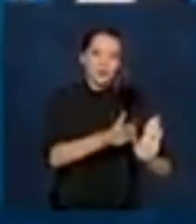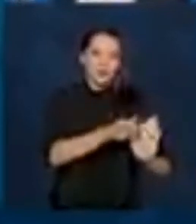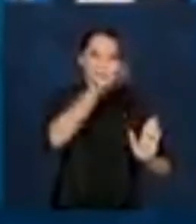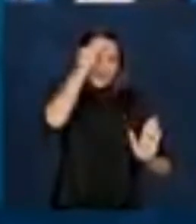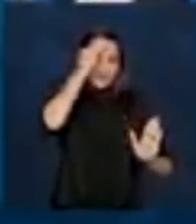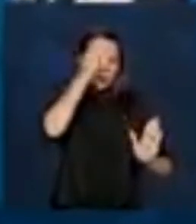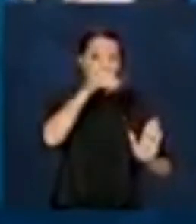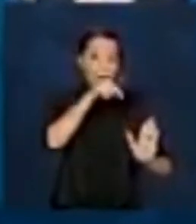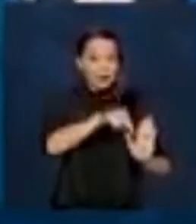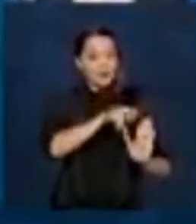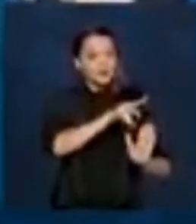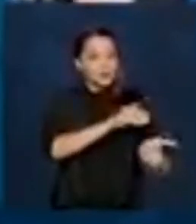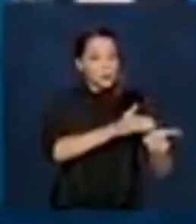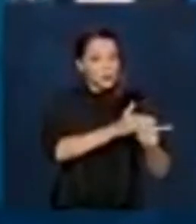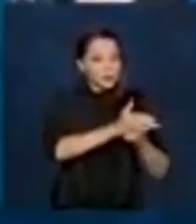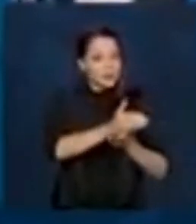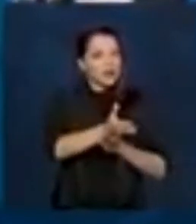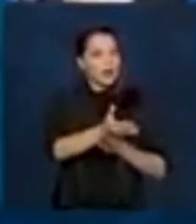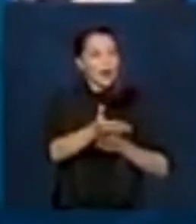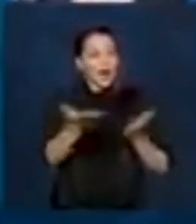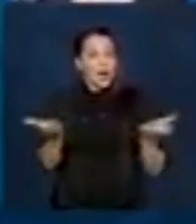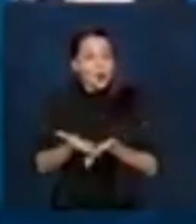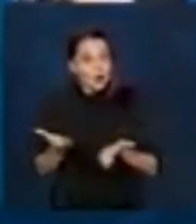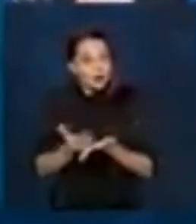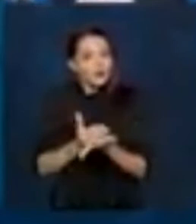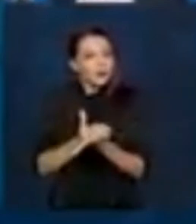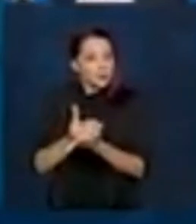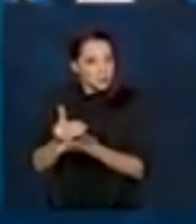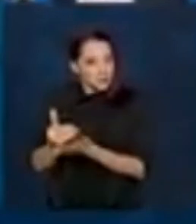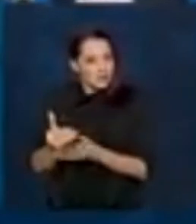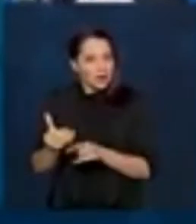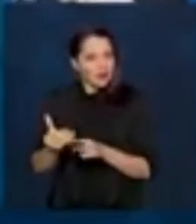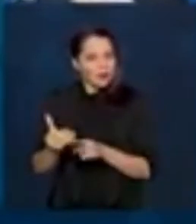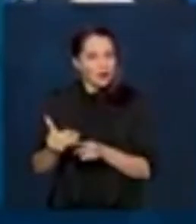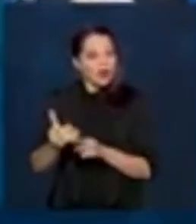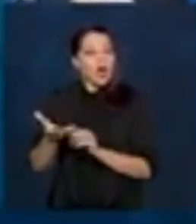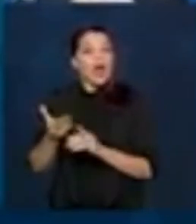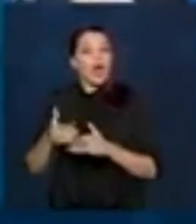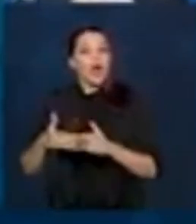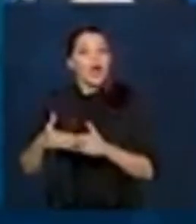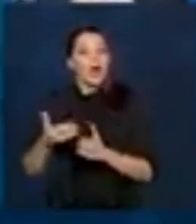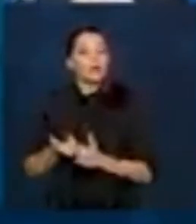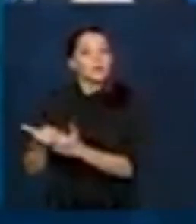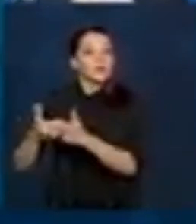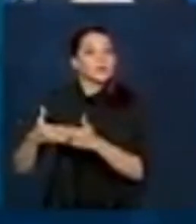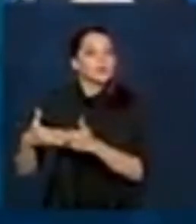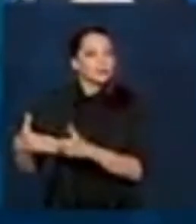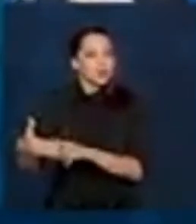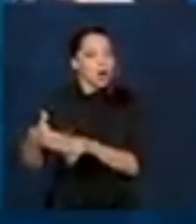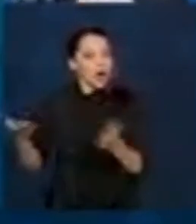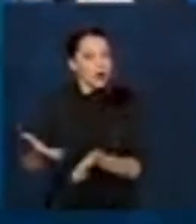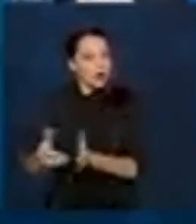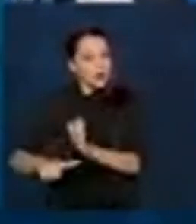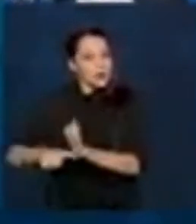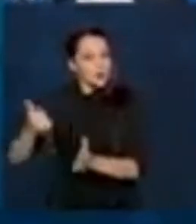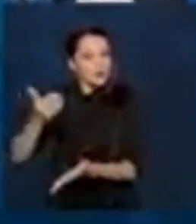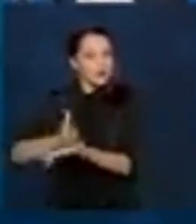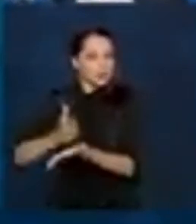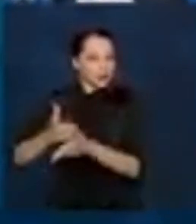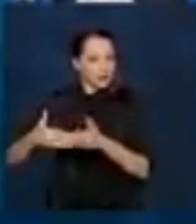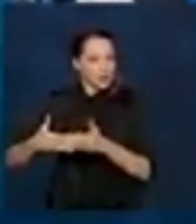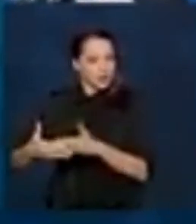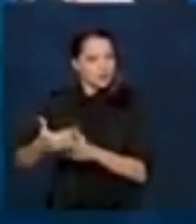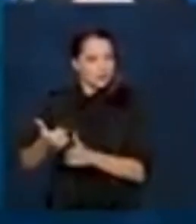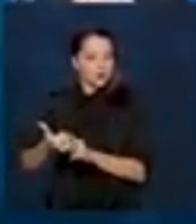são esses que começarão a receber agora o auxílio extensão e vão receber